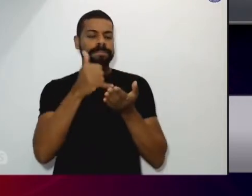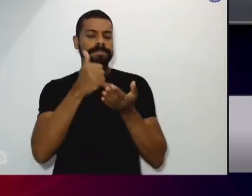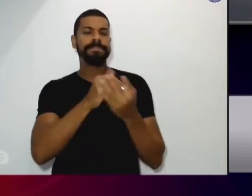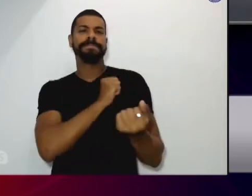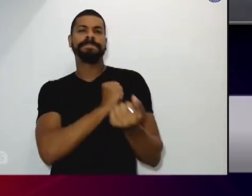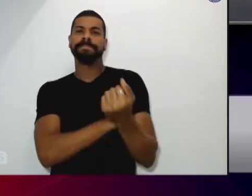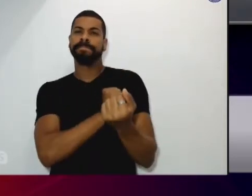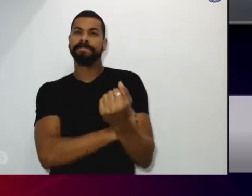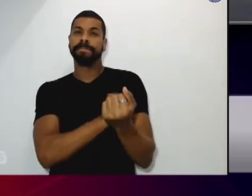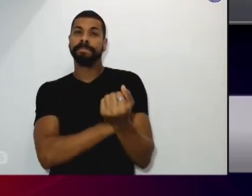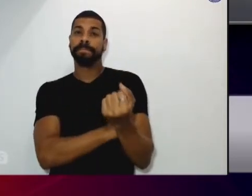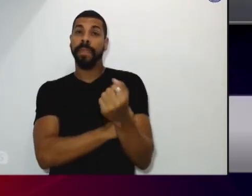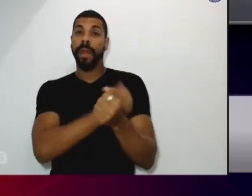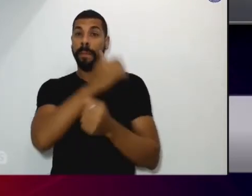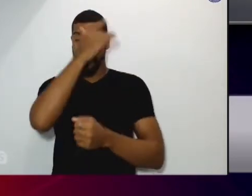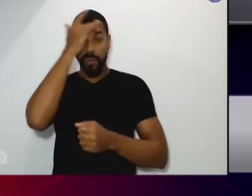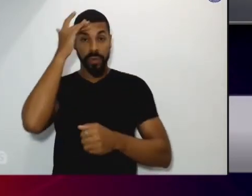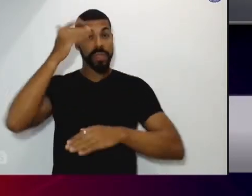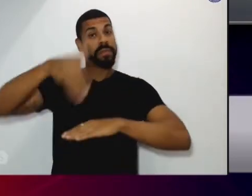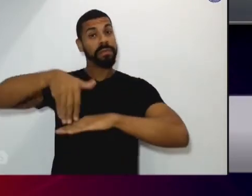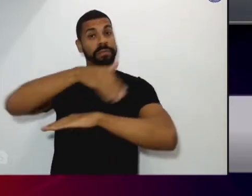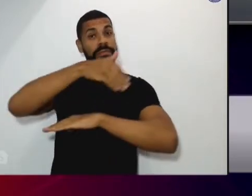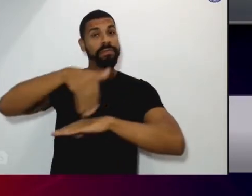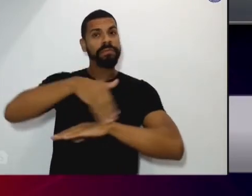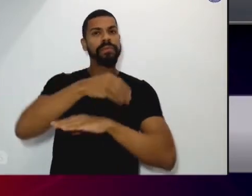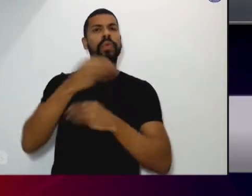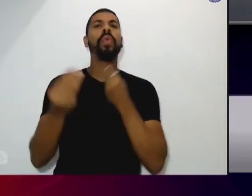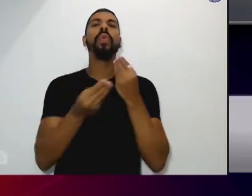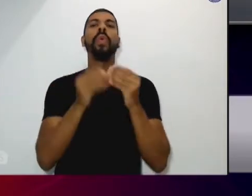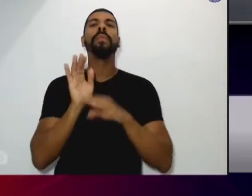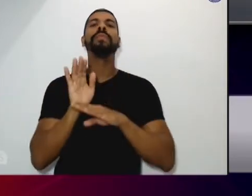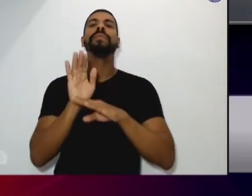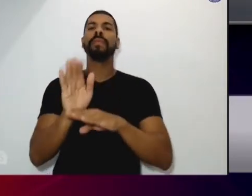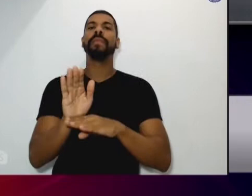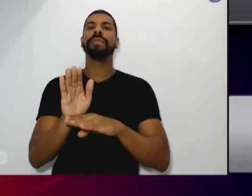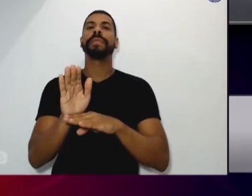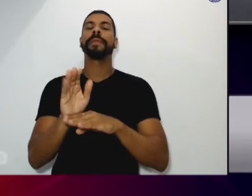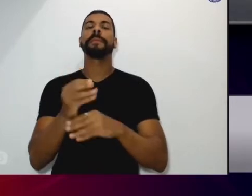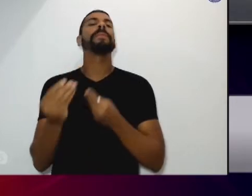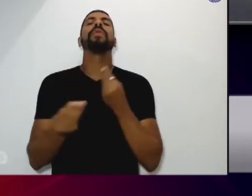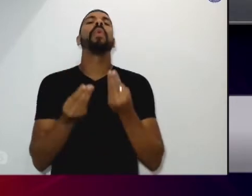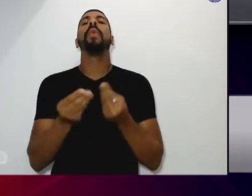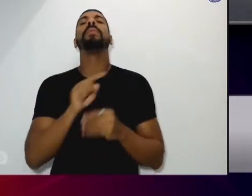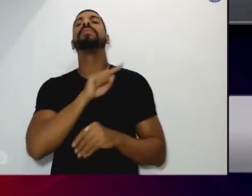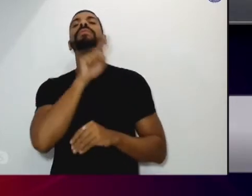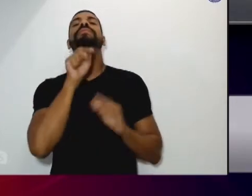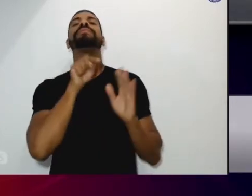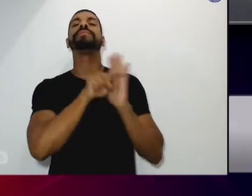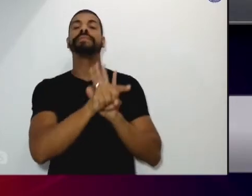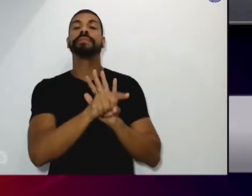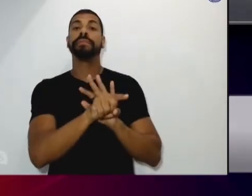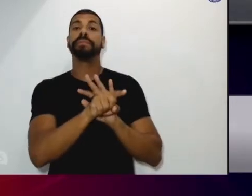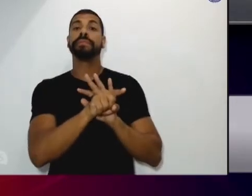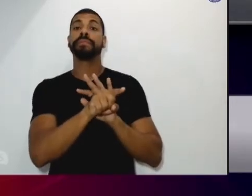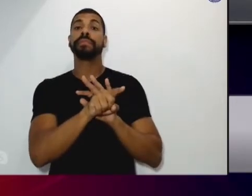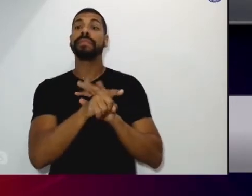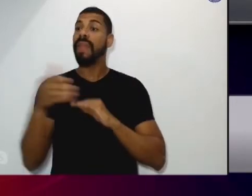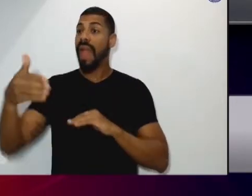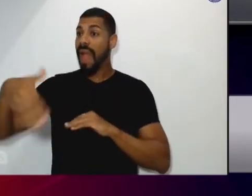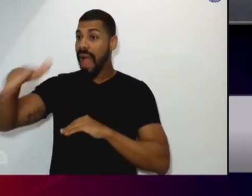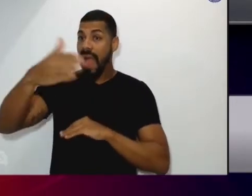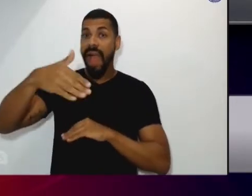o que a gente pode ajudar as comunidades terapêuticas então vamos ajudar eles a criar a eles participarem da